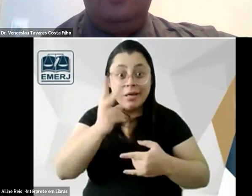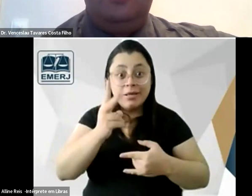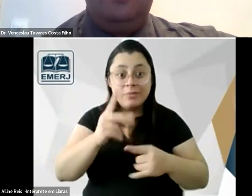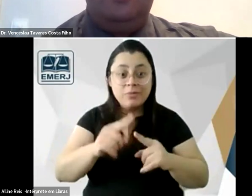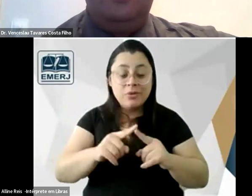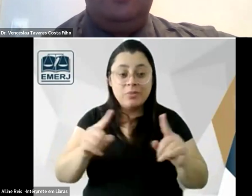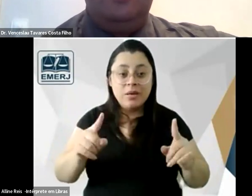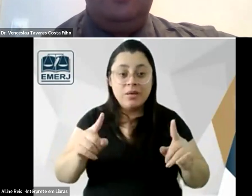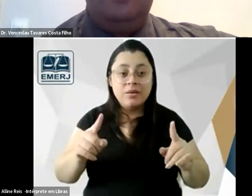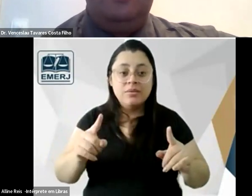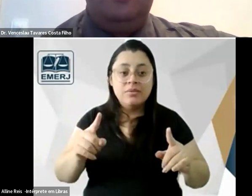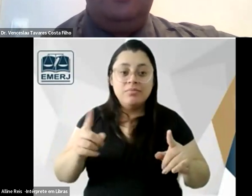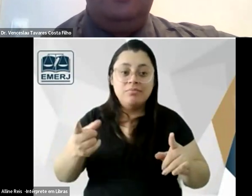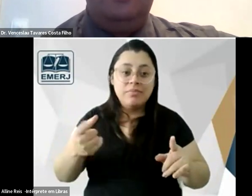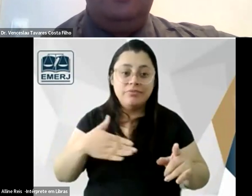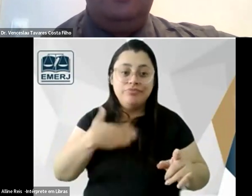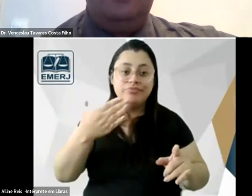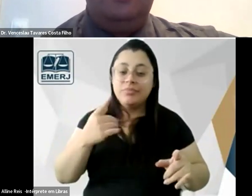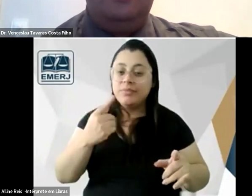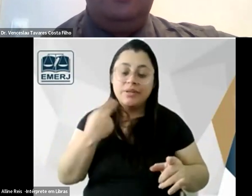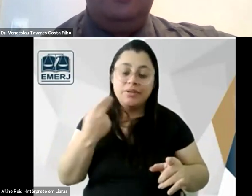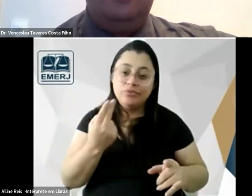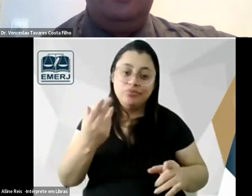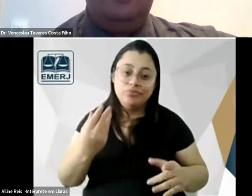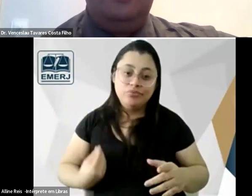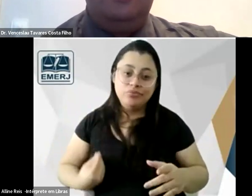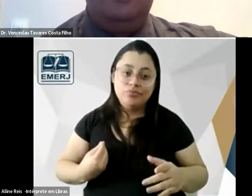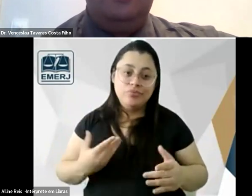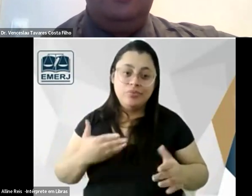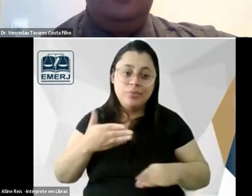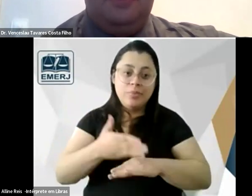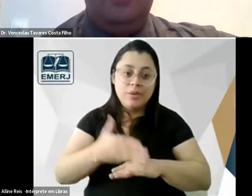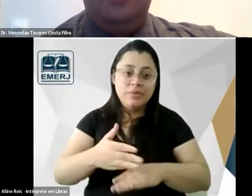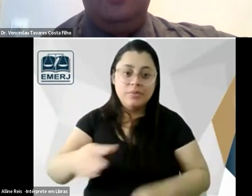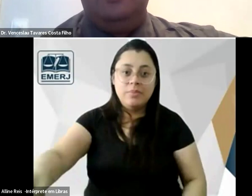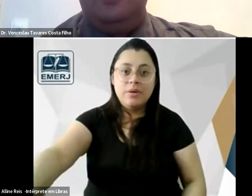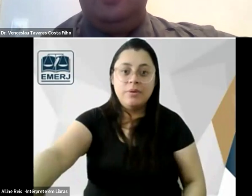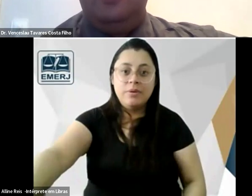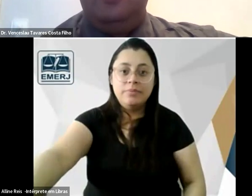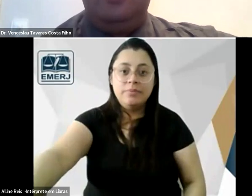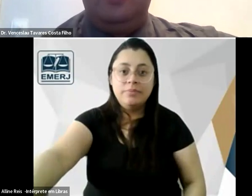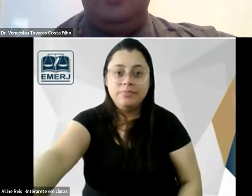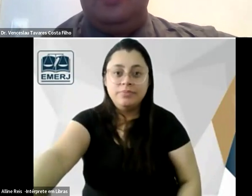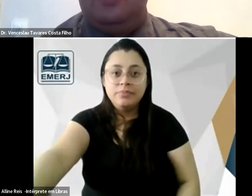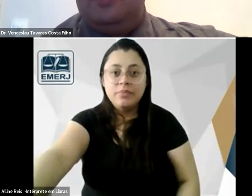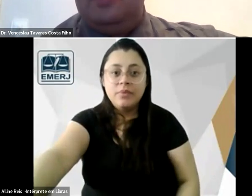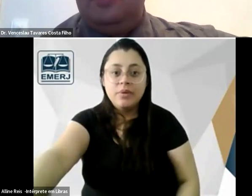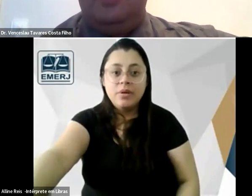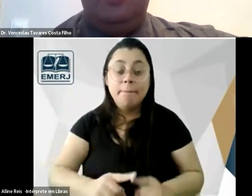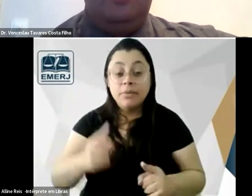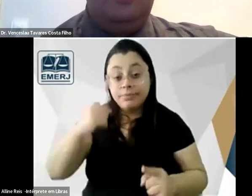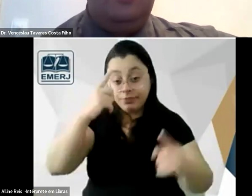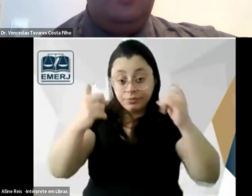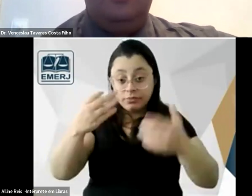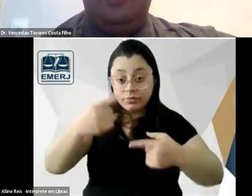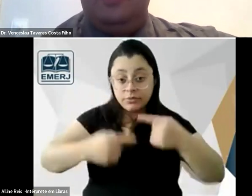agendado já há mais de dois meses então ela foi pega de surpresa e ela pediu para justificar a ausência dela mas a ideia desse debate